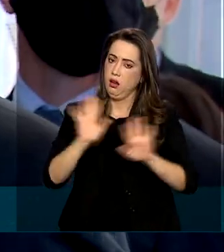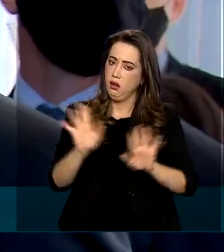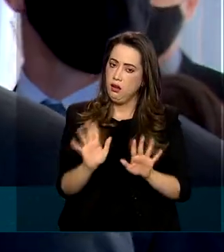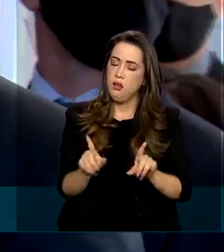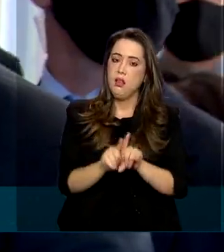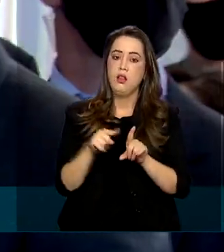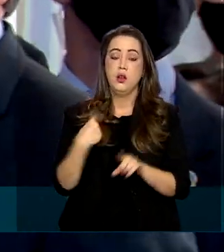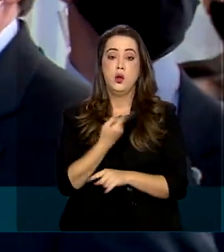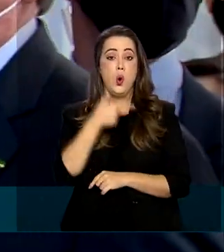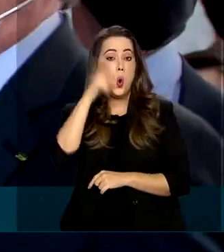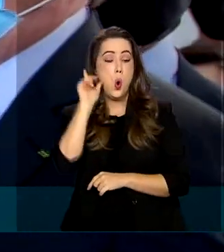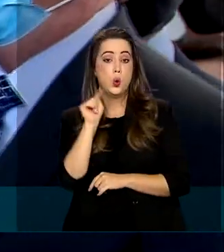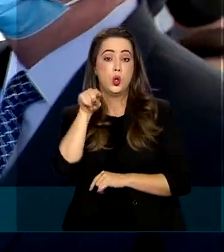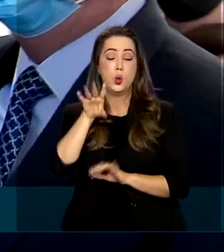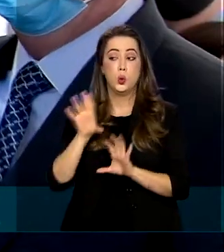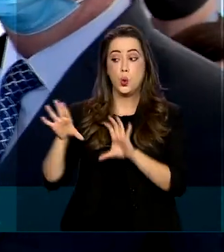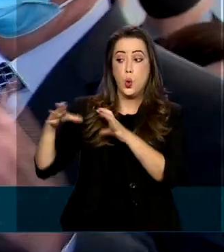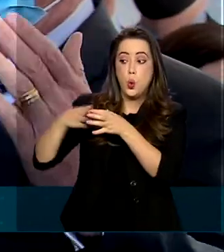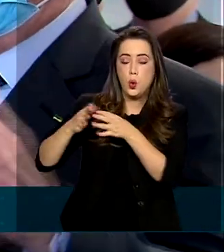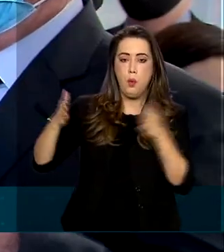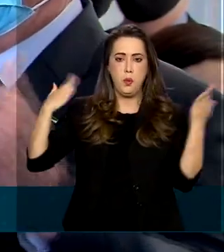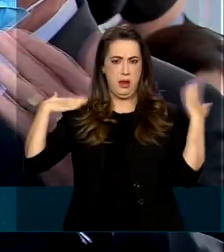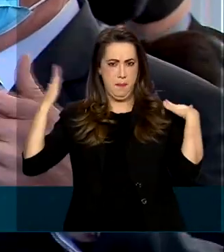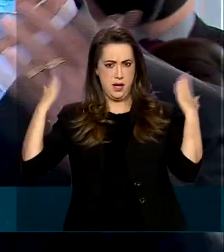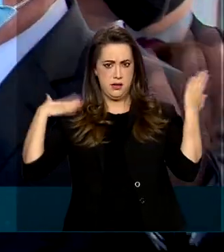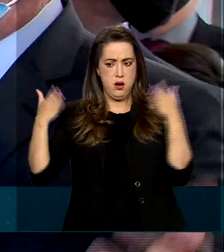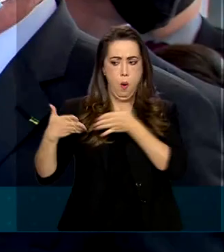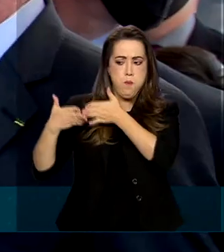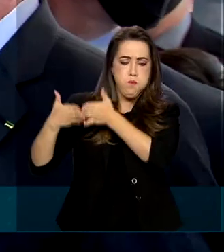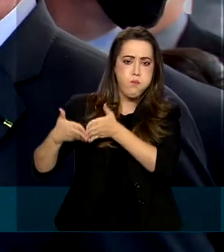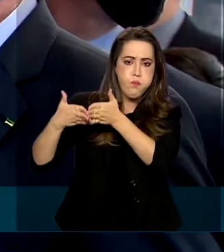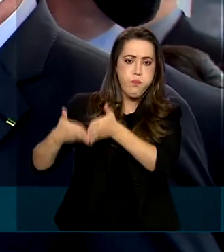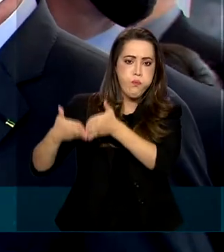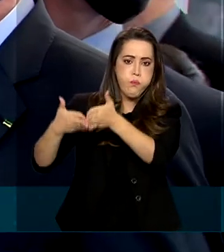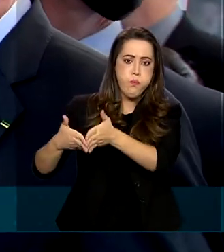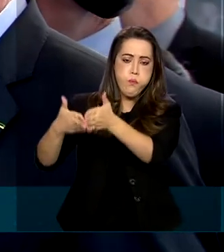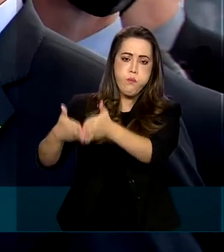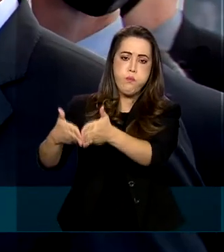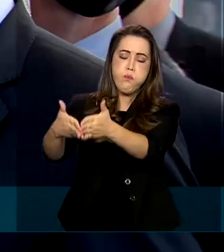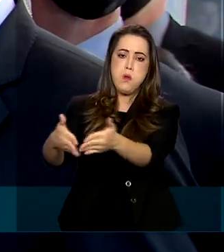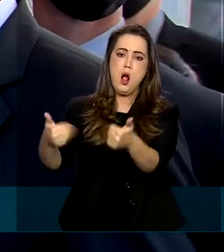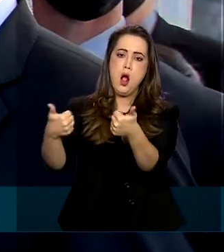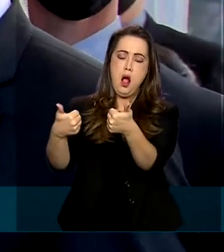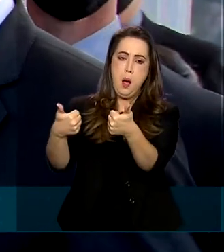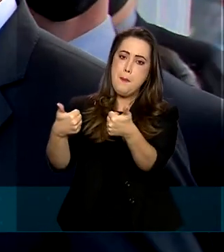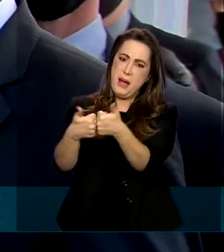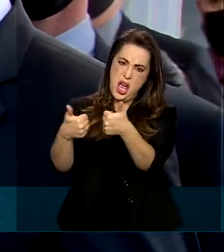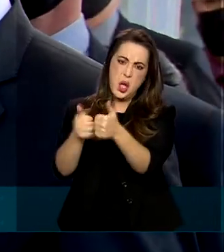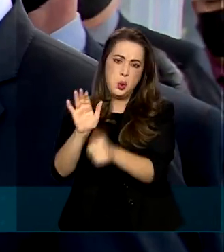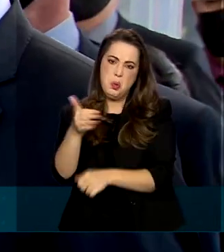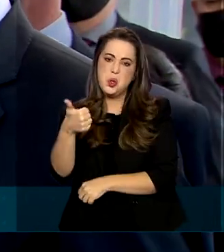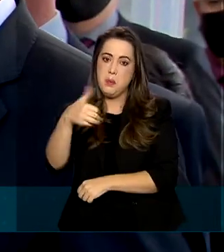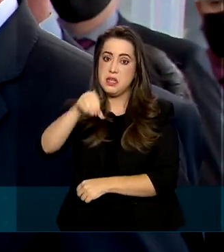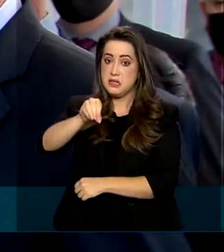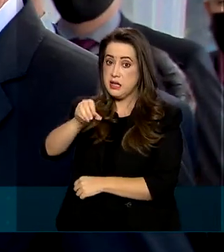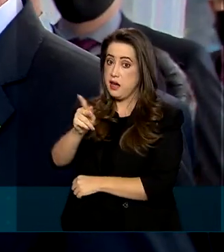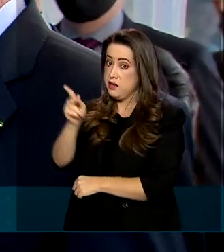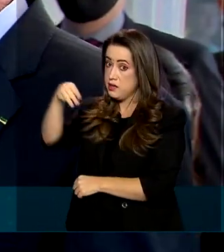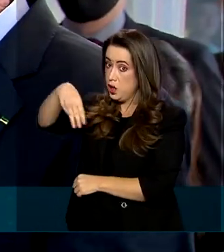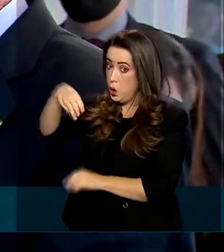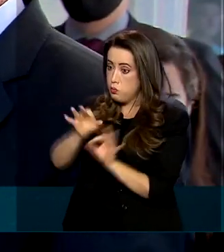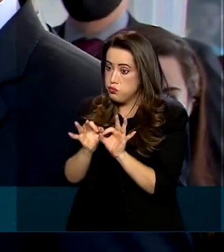fragata havia se deslocado para aproximadamente 10 quilômetros, uma hora dentro